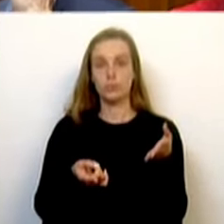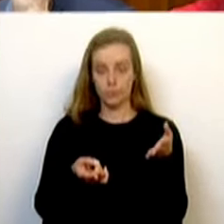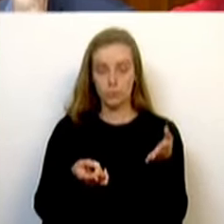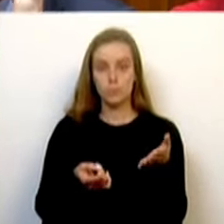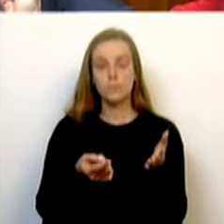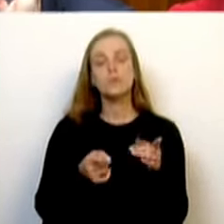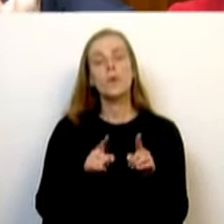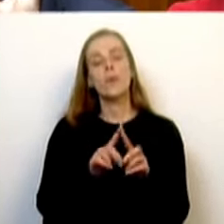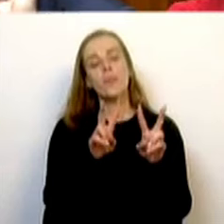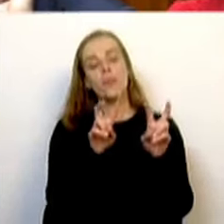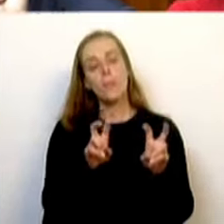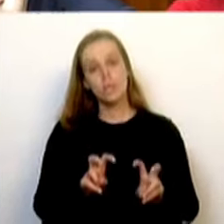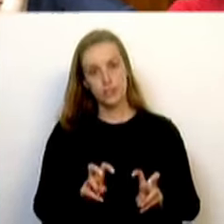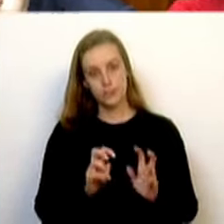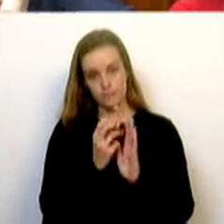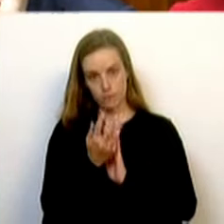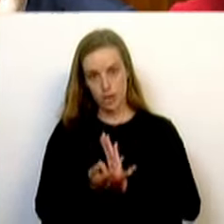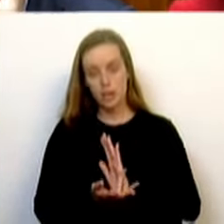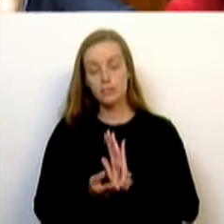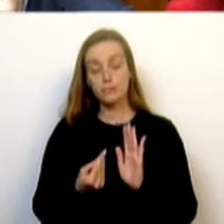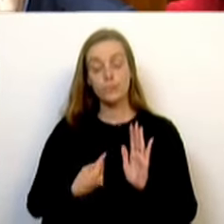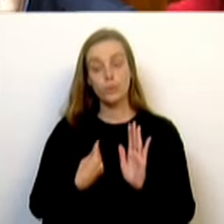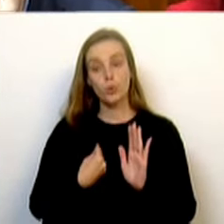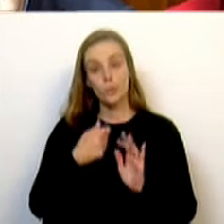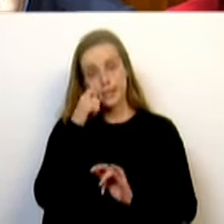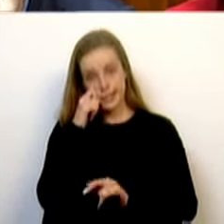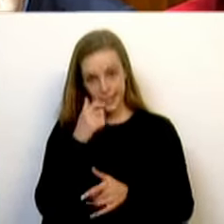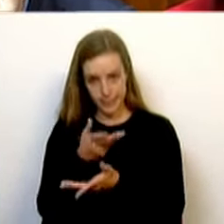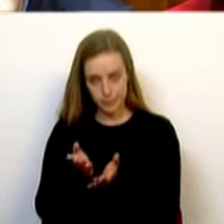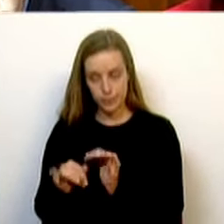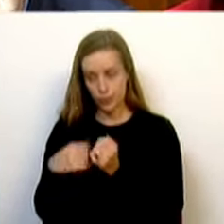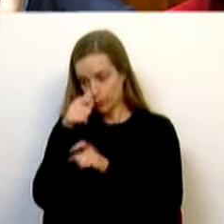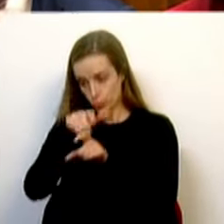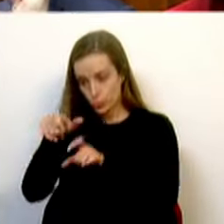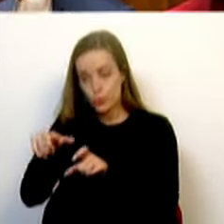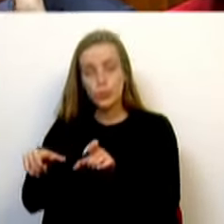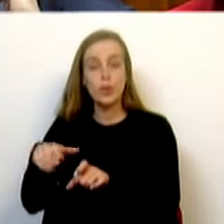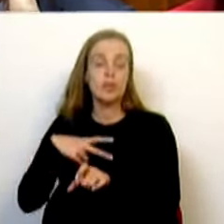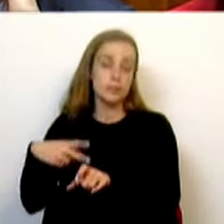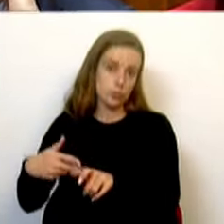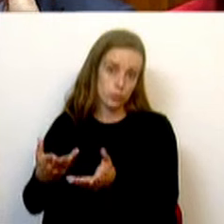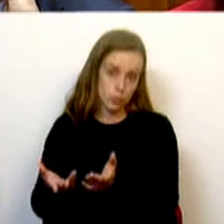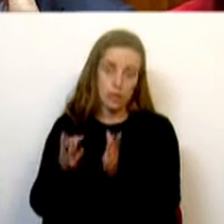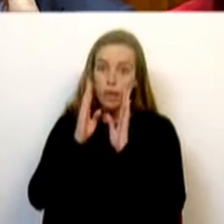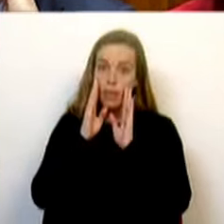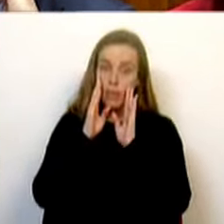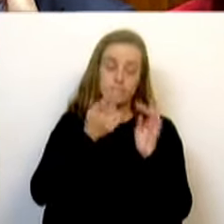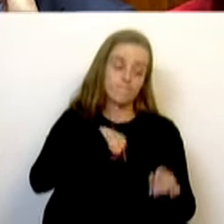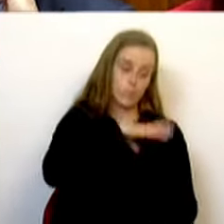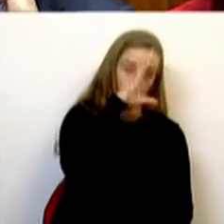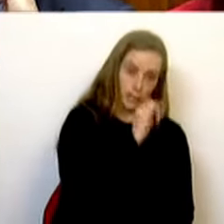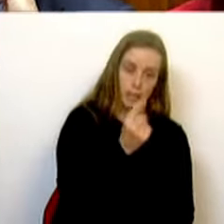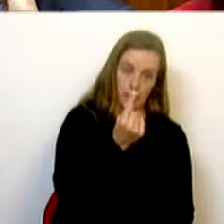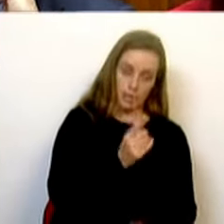de matérias que preocupam transversalmente a sociedade portuguesa e que exigem, efetivamente, a atenção da parte do